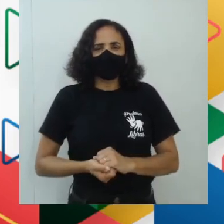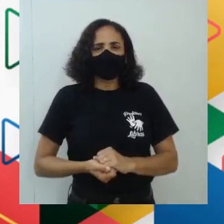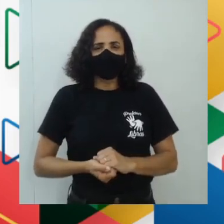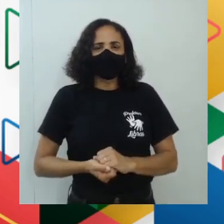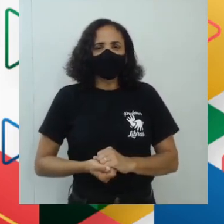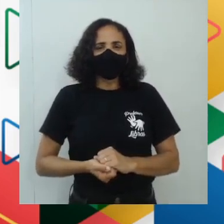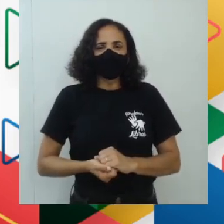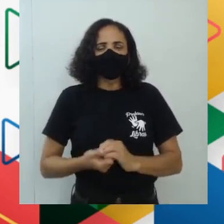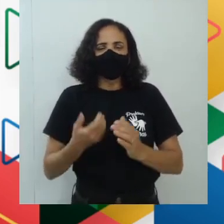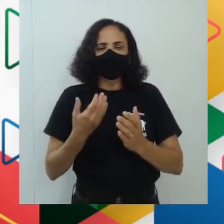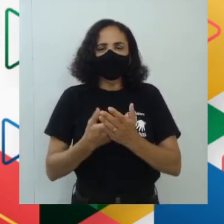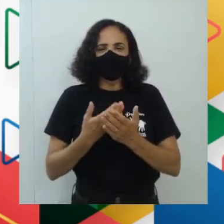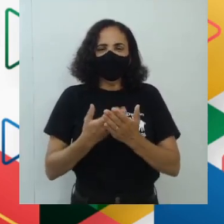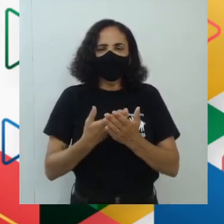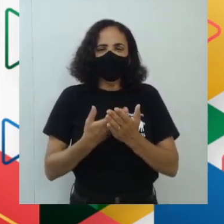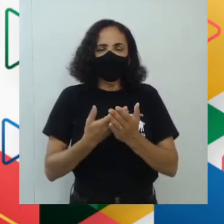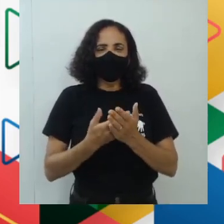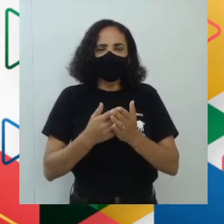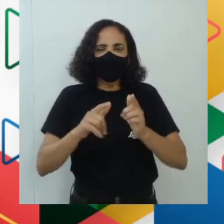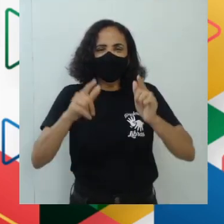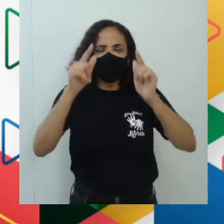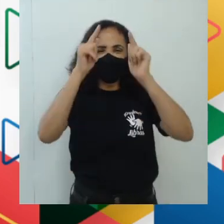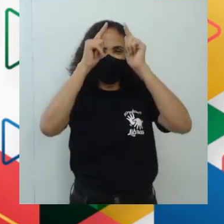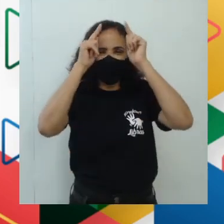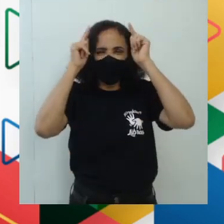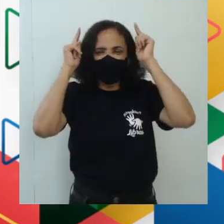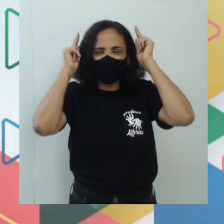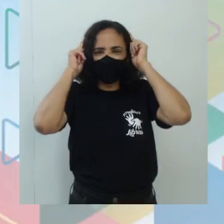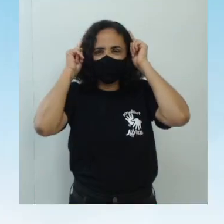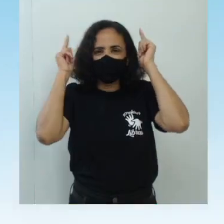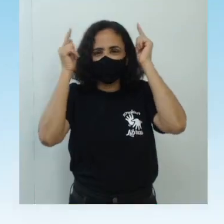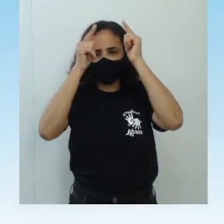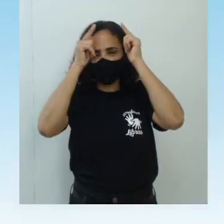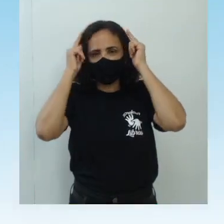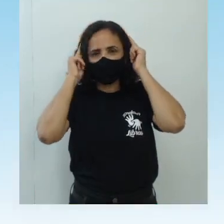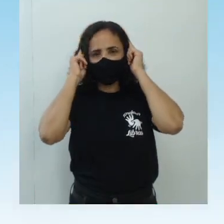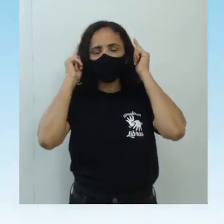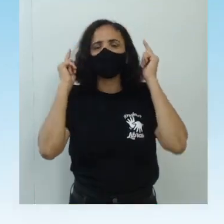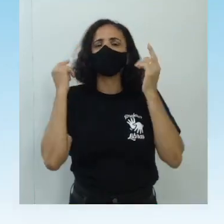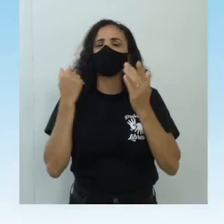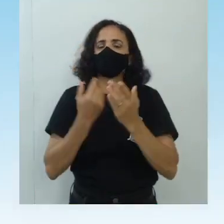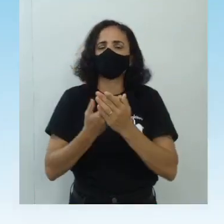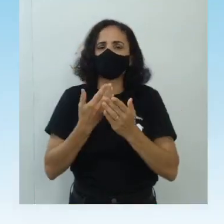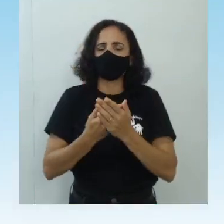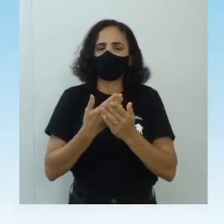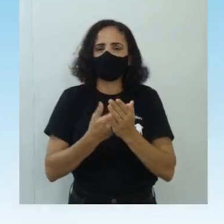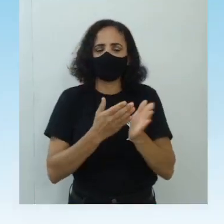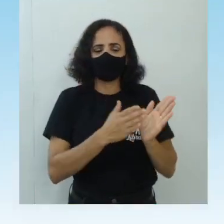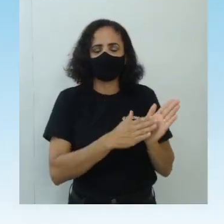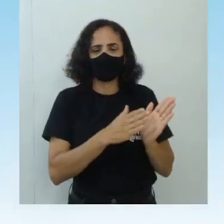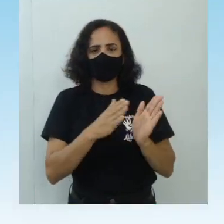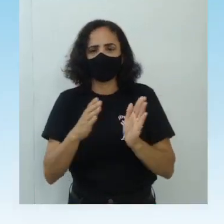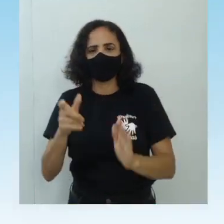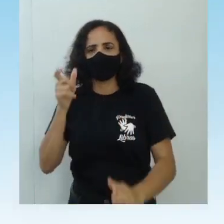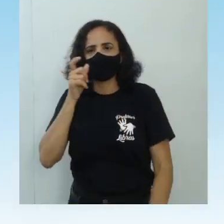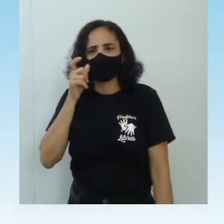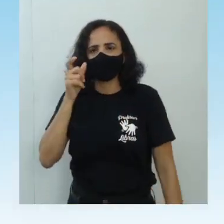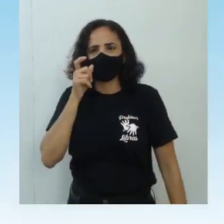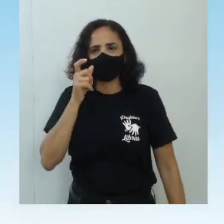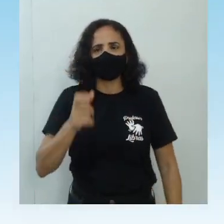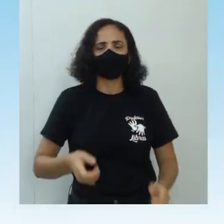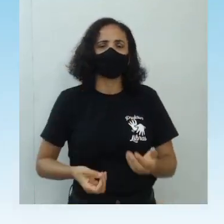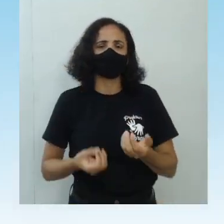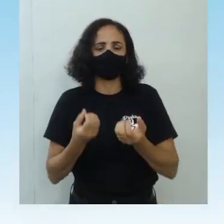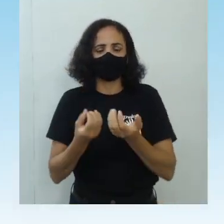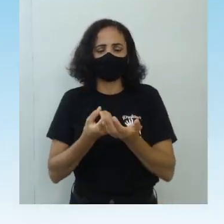eu estudei um pouquinho de grego na faculdade então a palavra aqui ela tem um significado interessante é a palavra é a